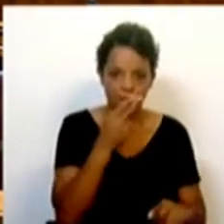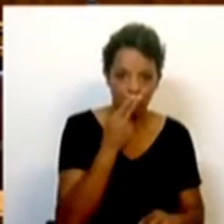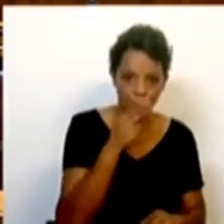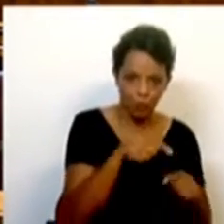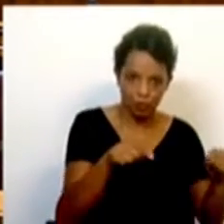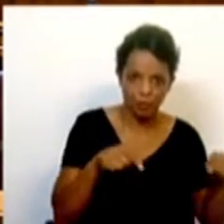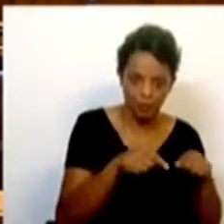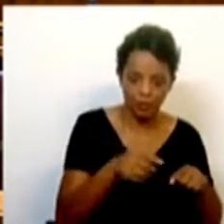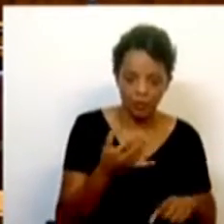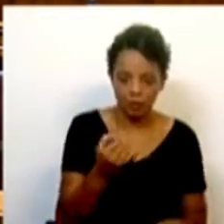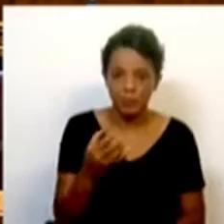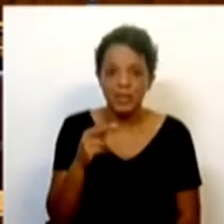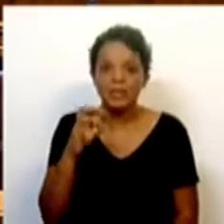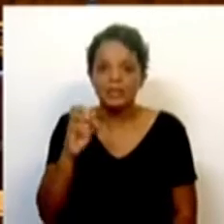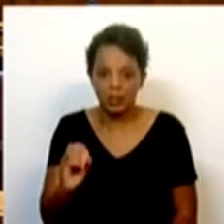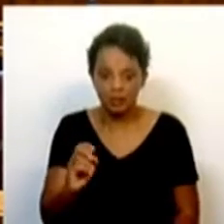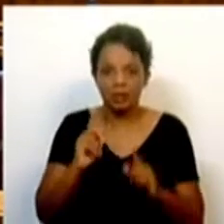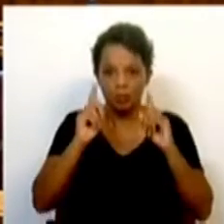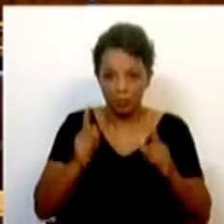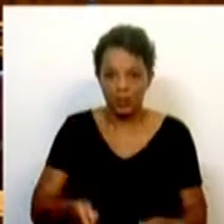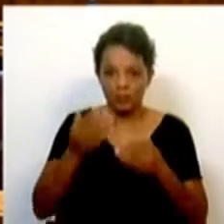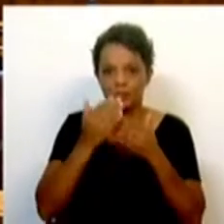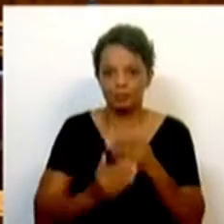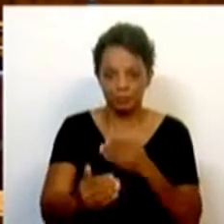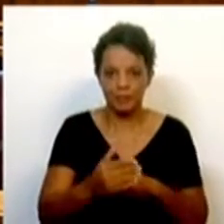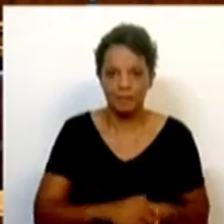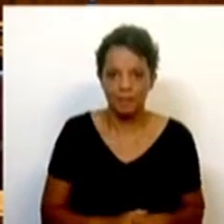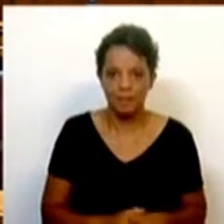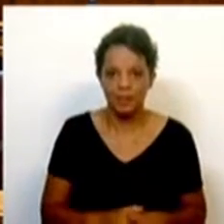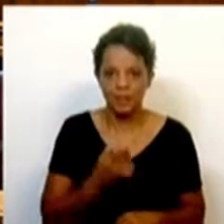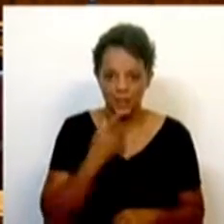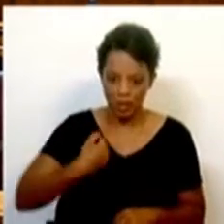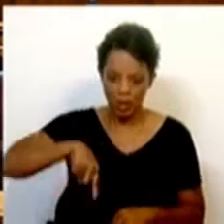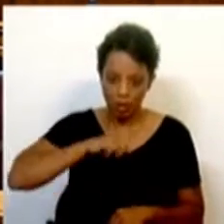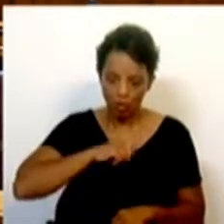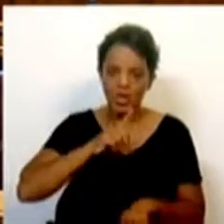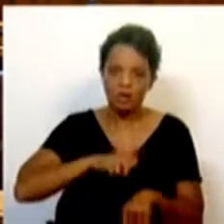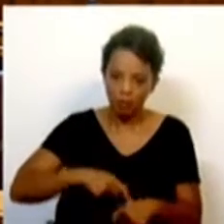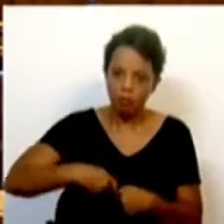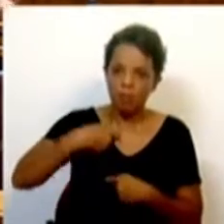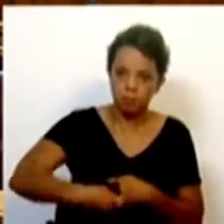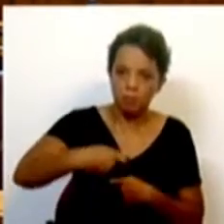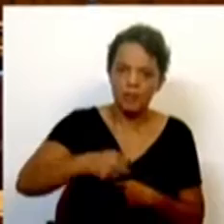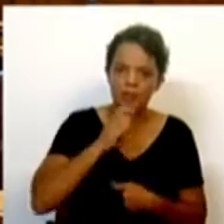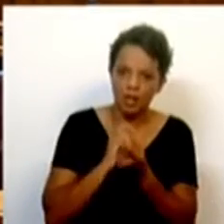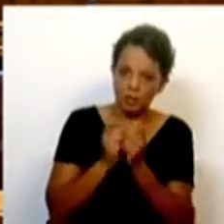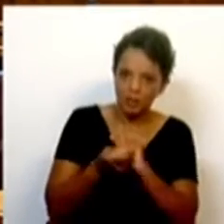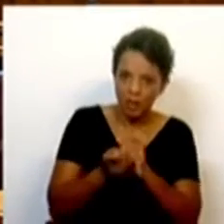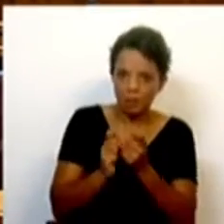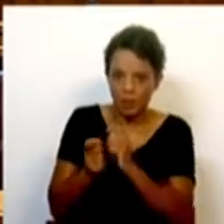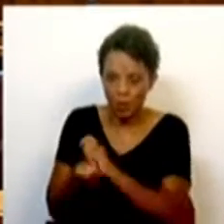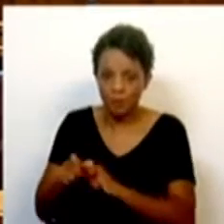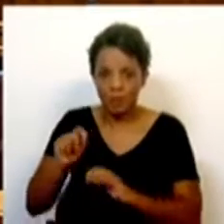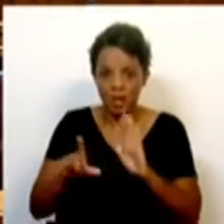só em 2030 é que entrarão em vigor. Portanto, damos tempo para se adaptar e, aliás, a